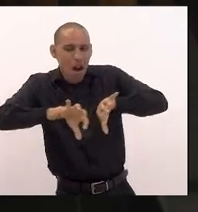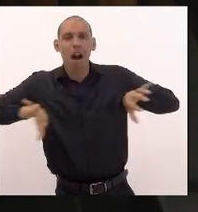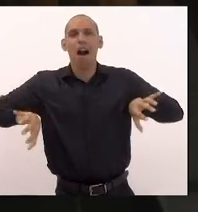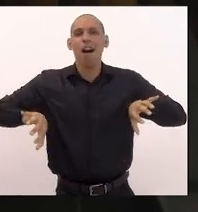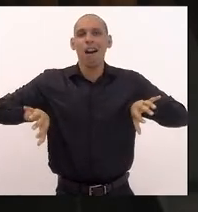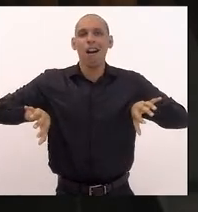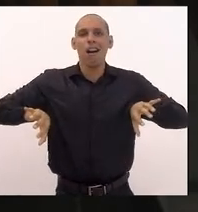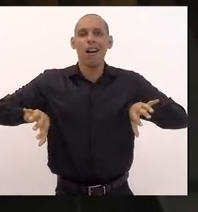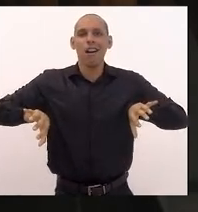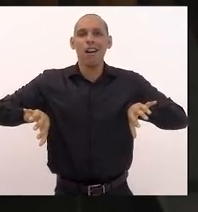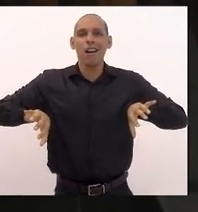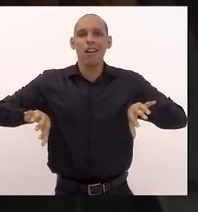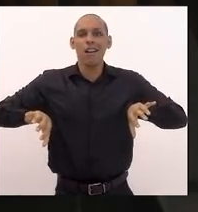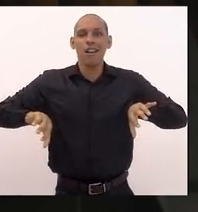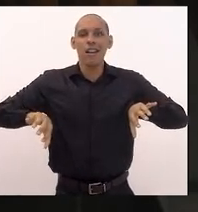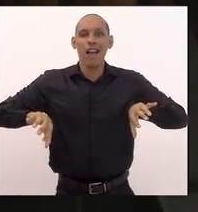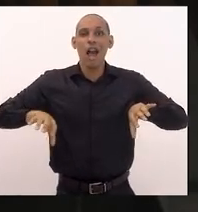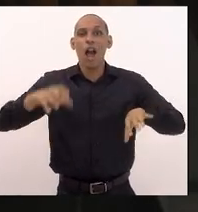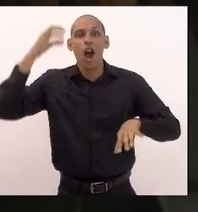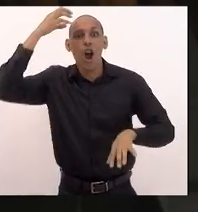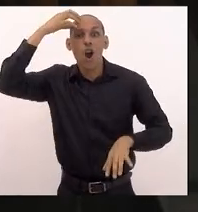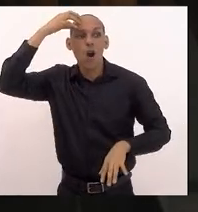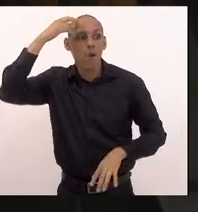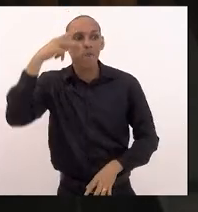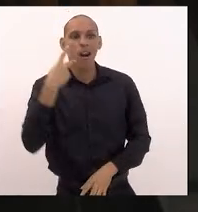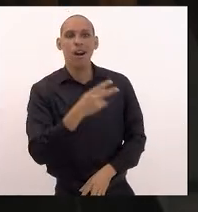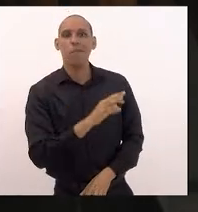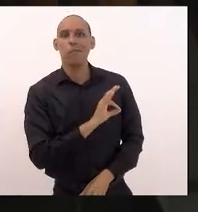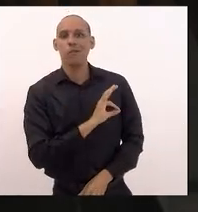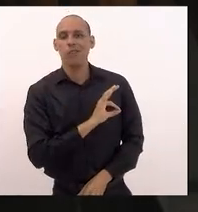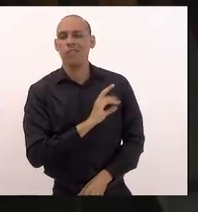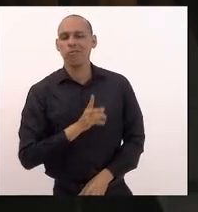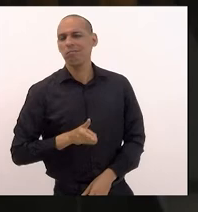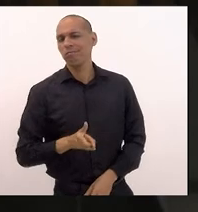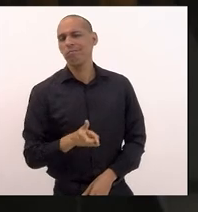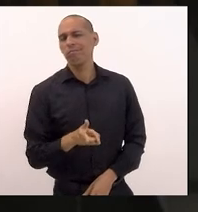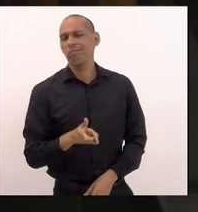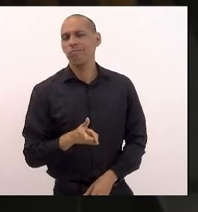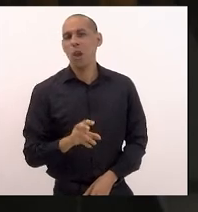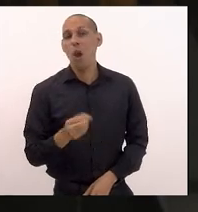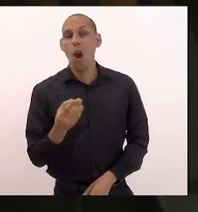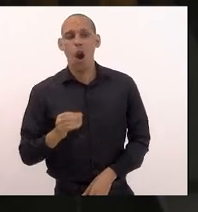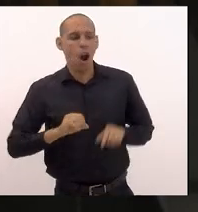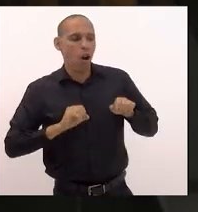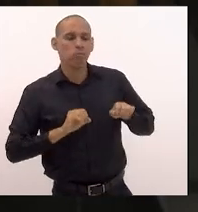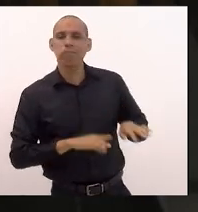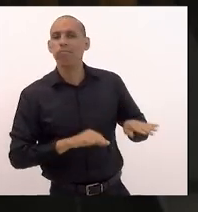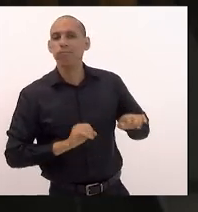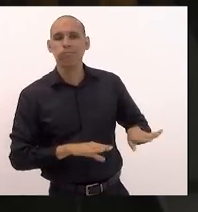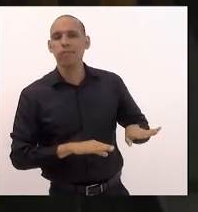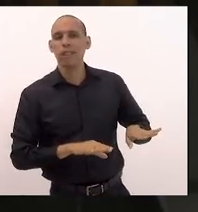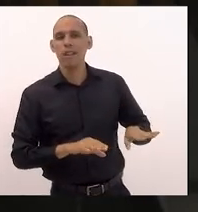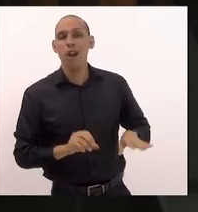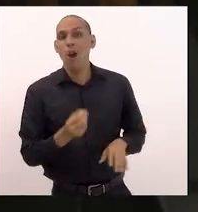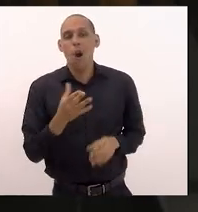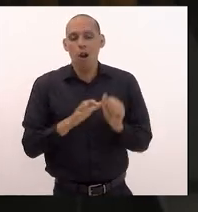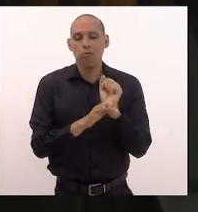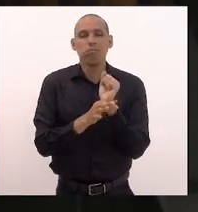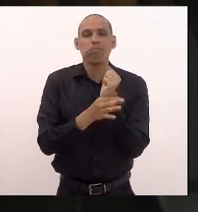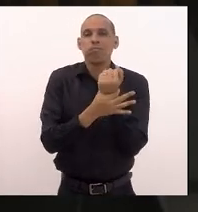colocando na conta da polícia sempre colocando na conta das forças armadas dos agentes da segurança pública